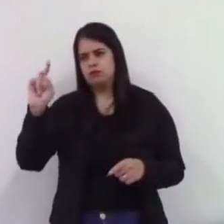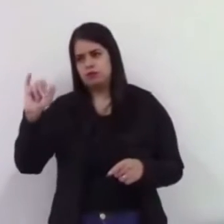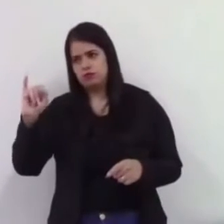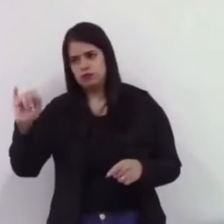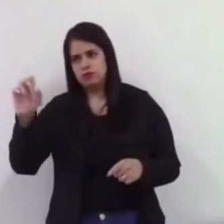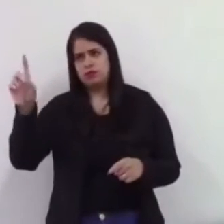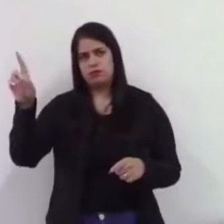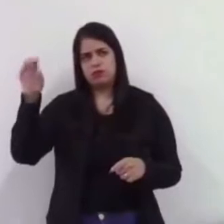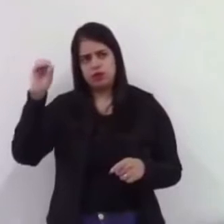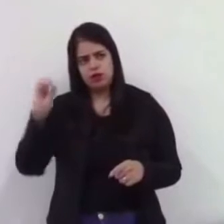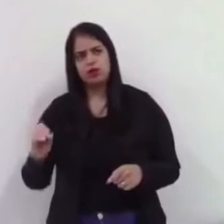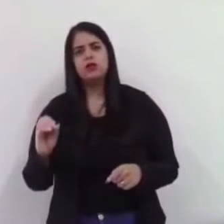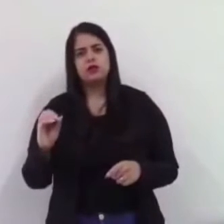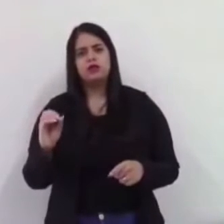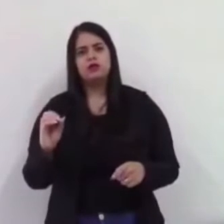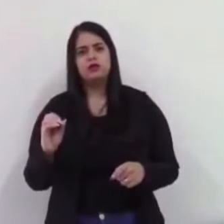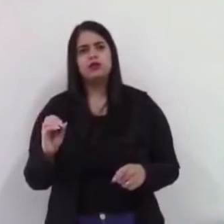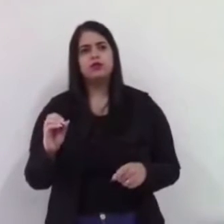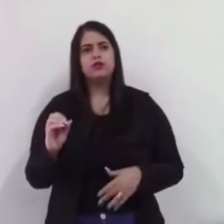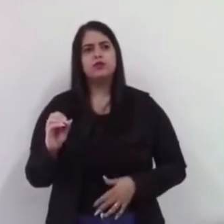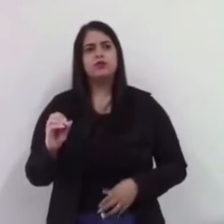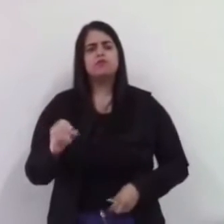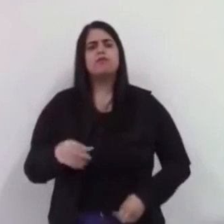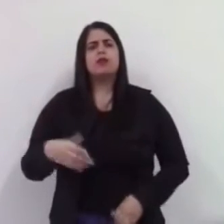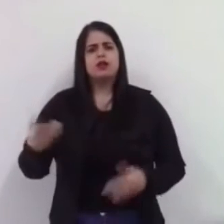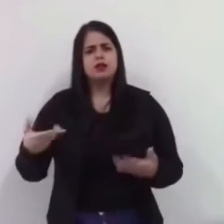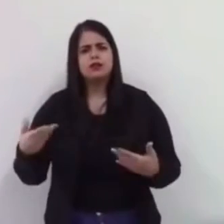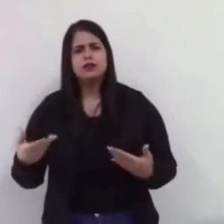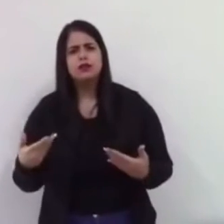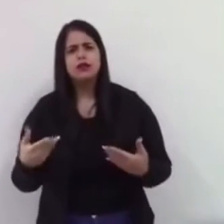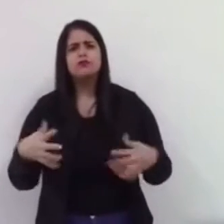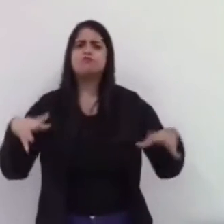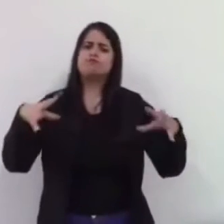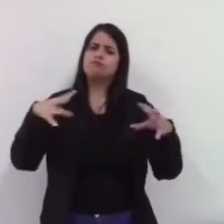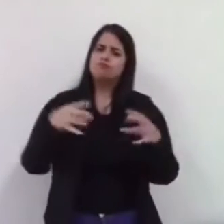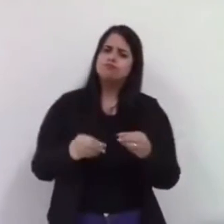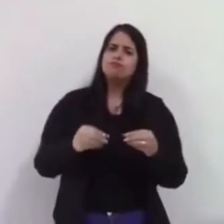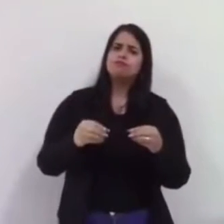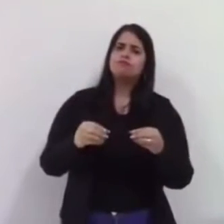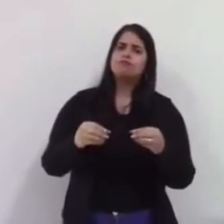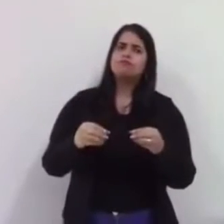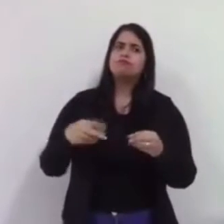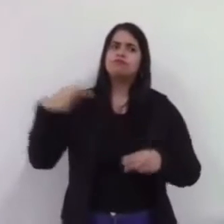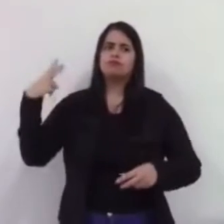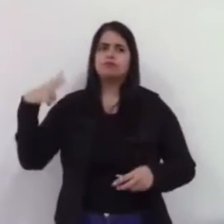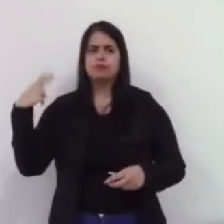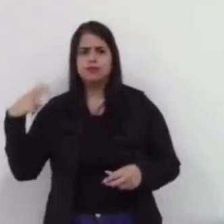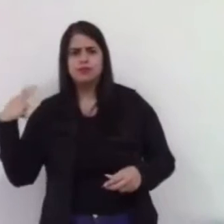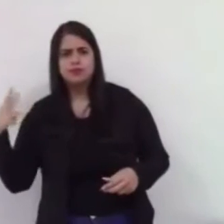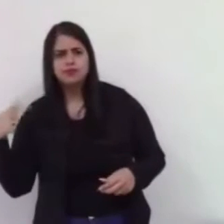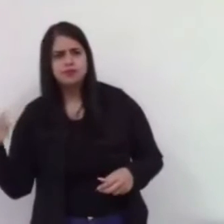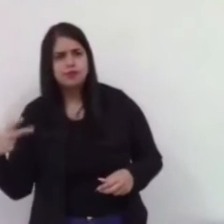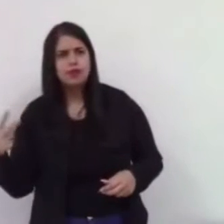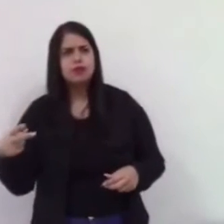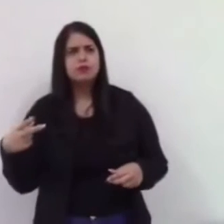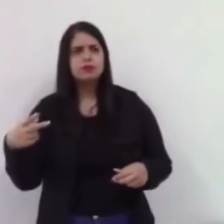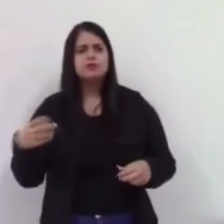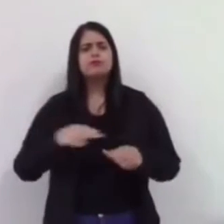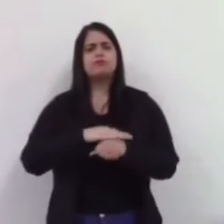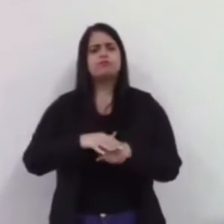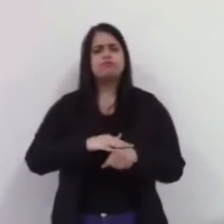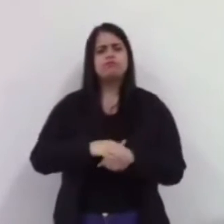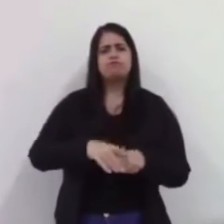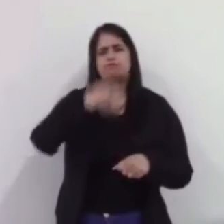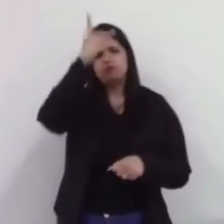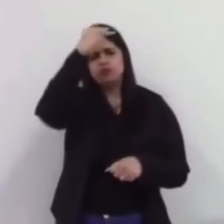lá não, o Nilton cobra, tudo. E queria que vocês, vereadores da situação, falassem com o prefeito, que acho que vocês estão sem